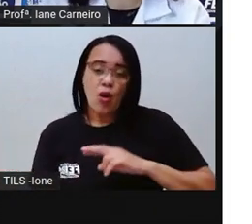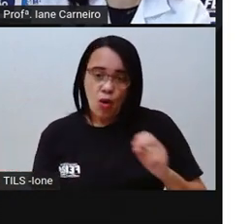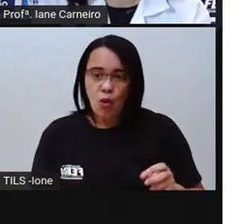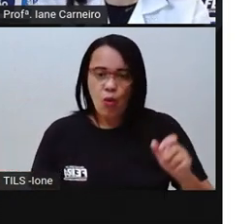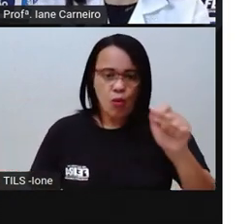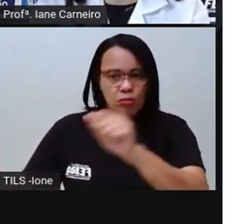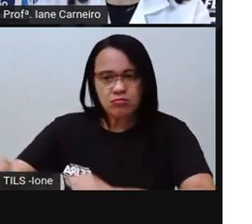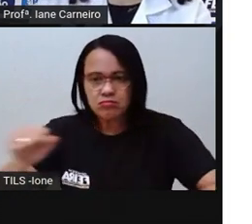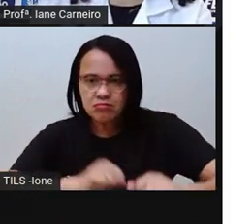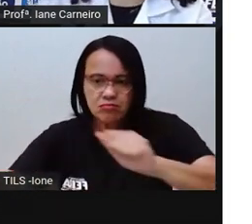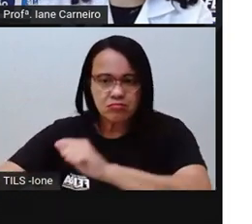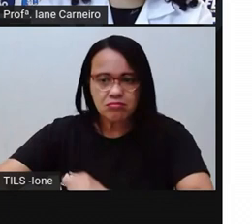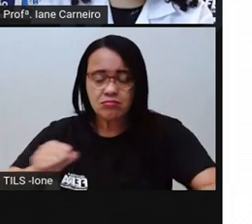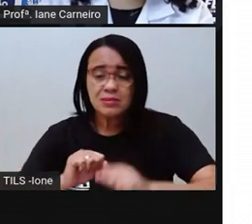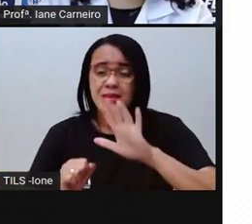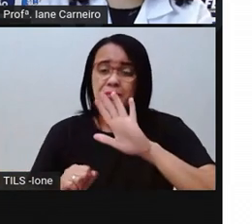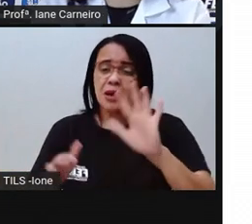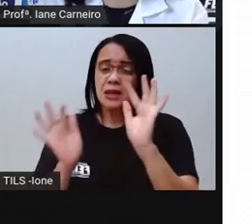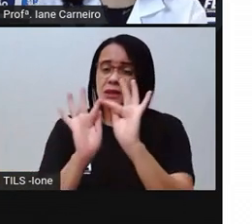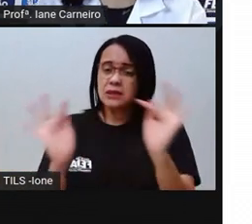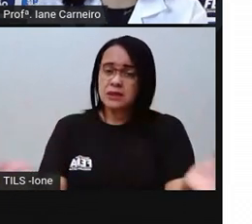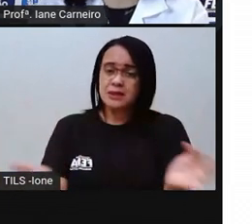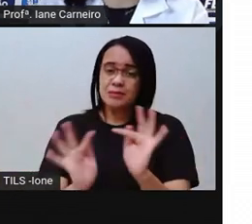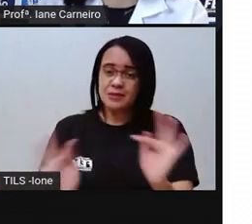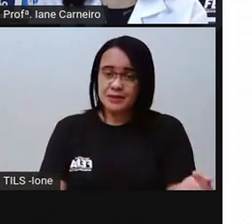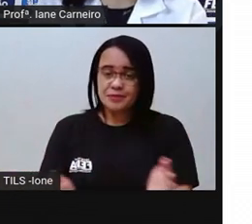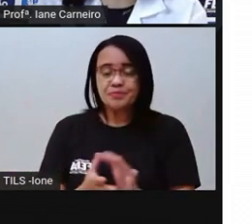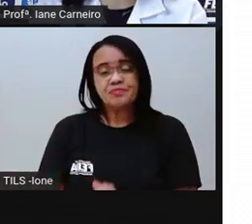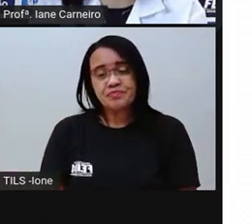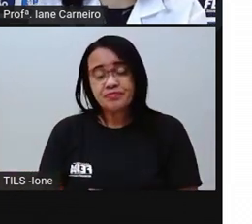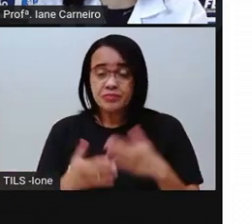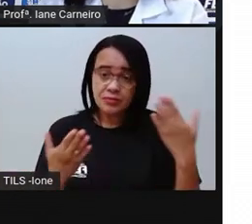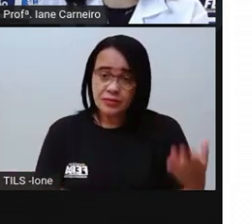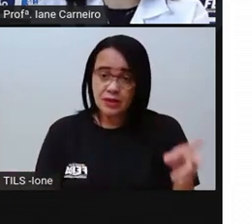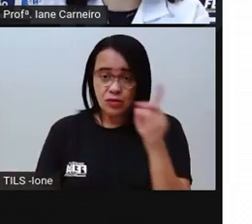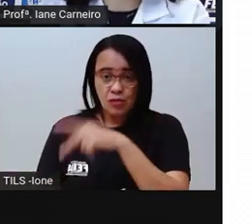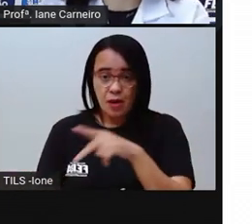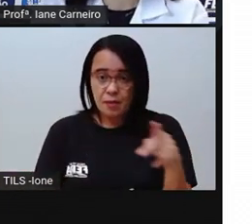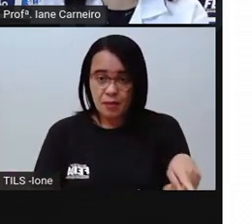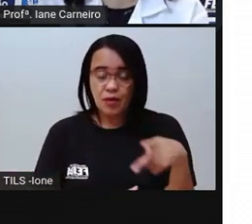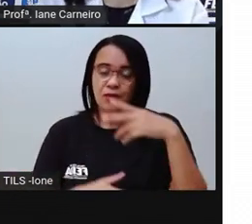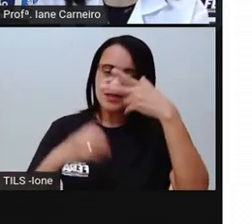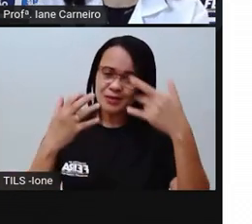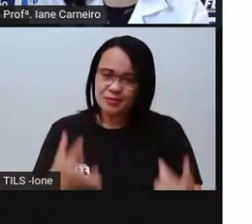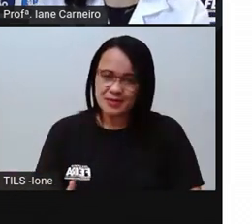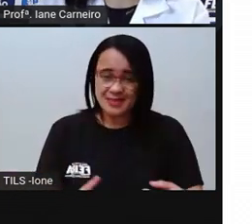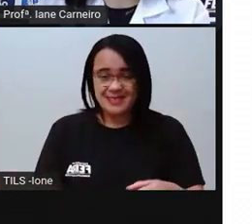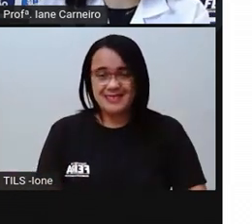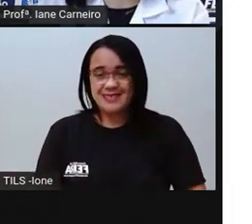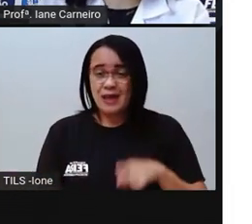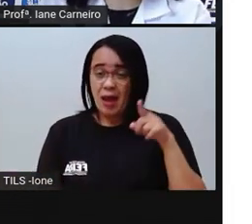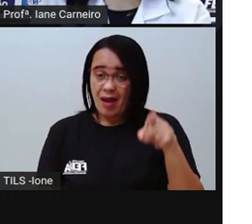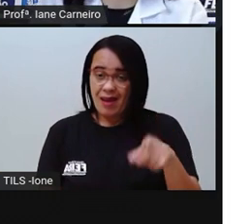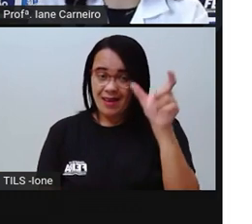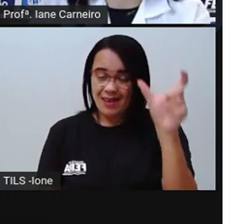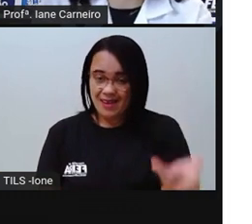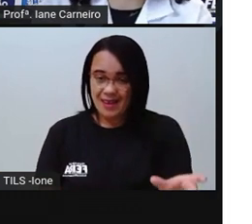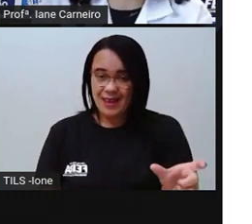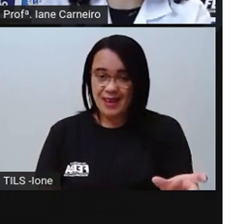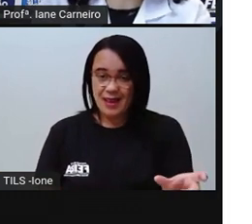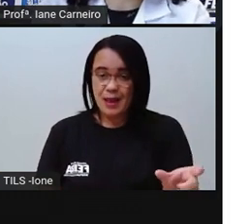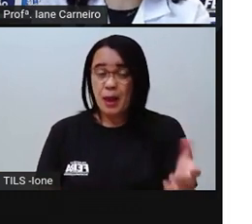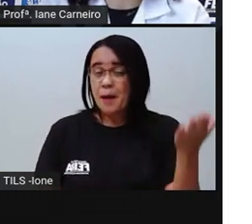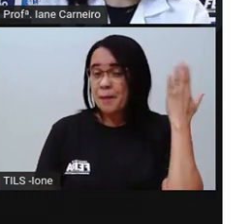criança. Quando a Pró era criança, né, e eu ia passar as férias na casa de minha avó, já tinha uma regra que minha